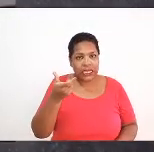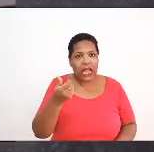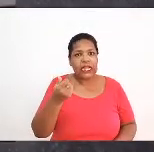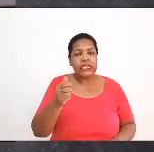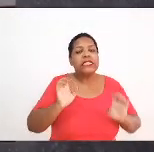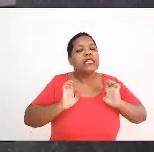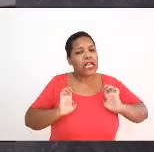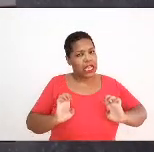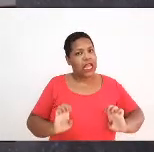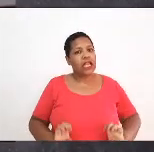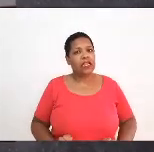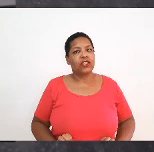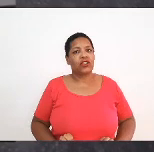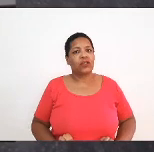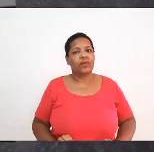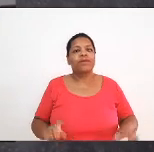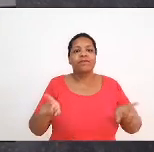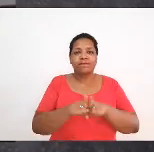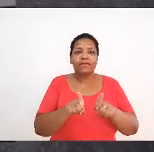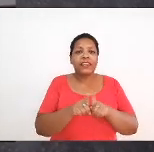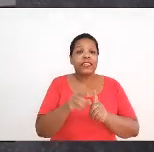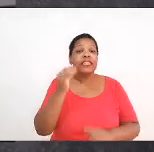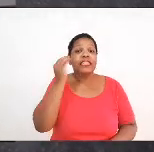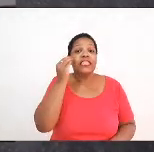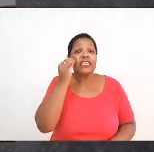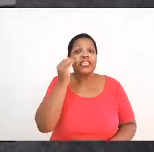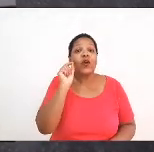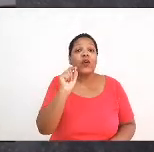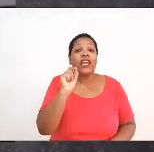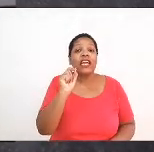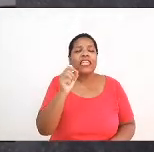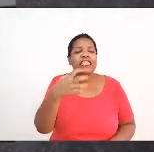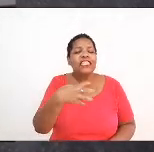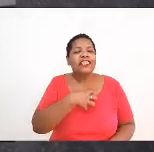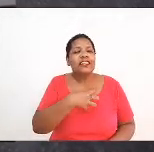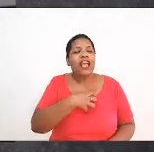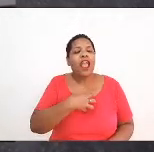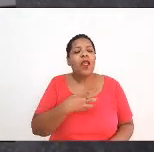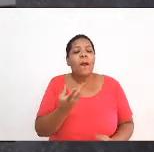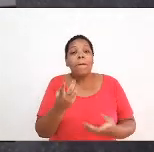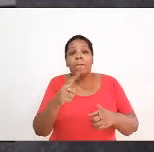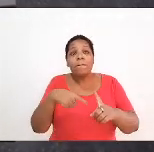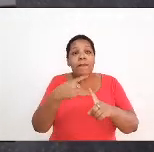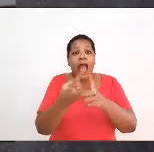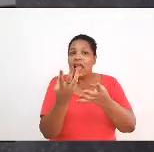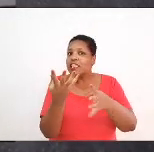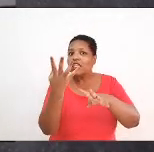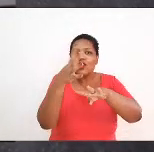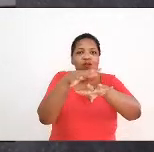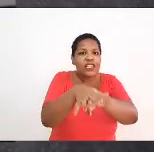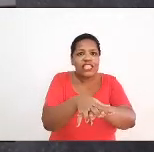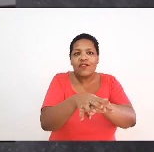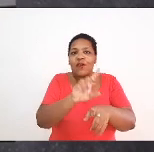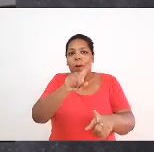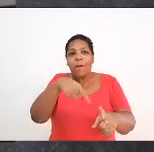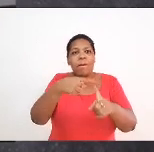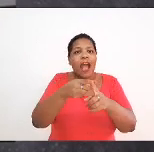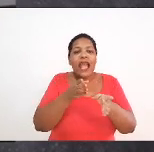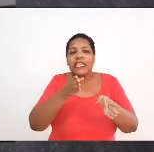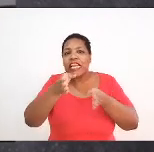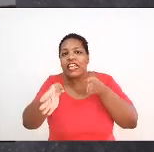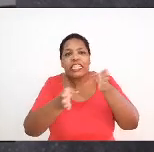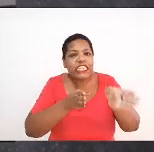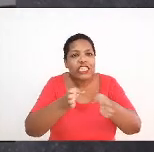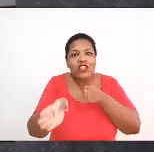tentar fazer isso da forma mais inclusiva, da forma mais acessível e da forma que contemple